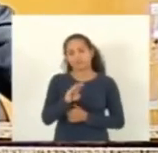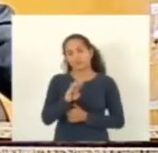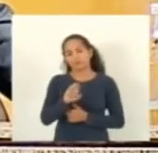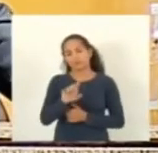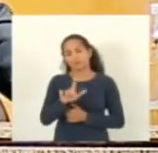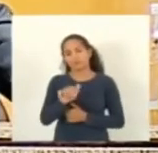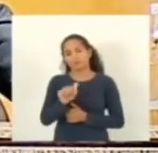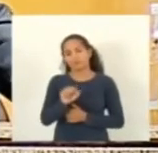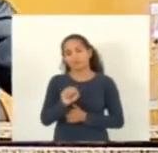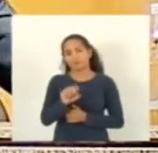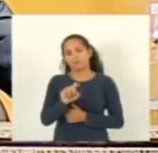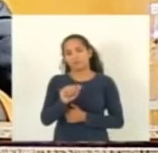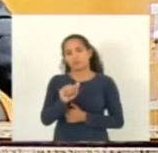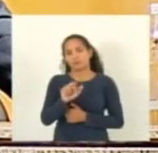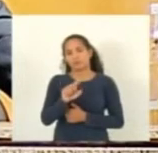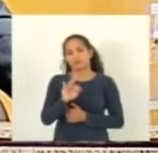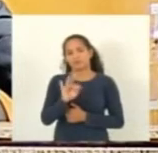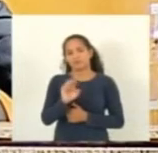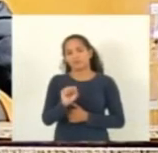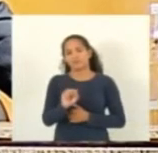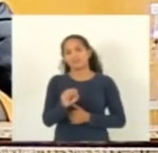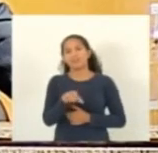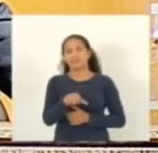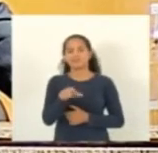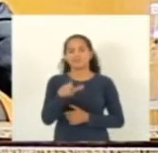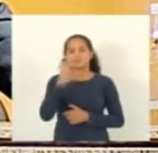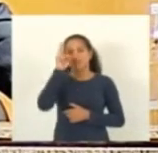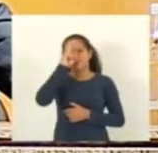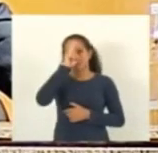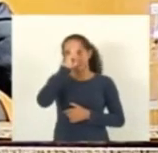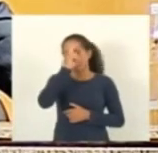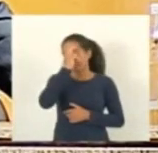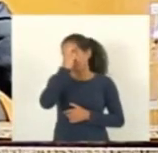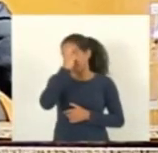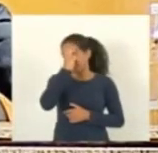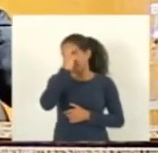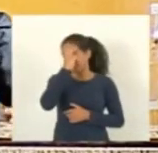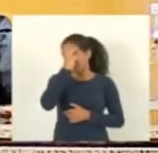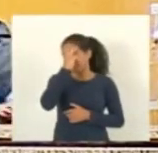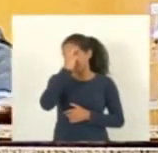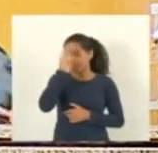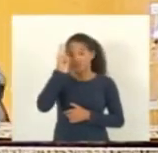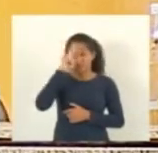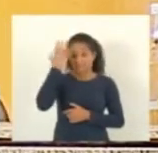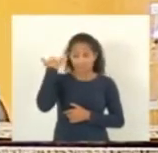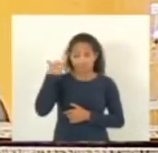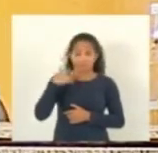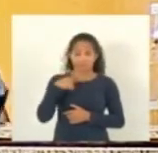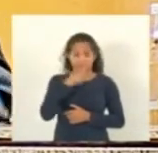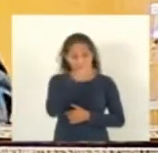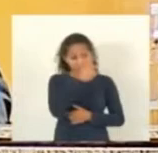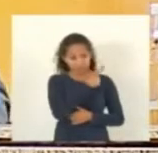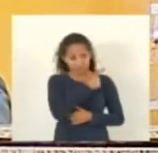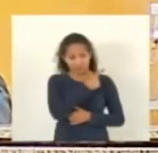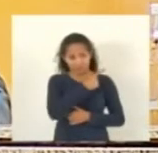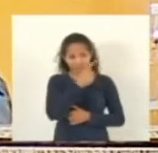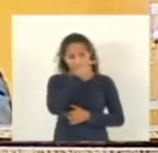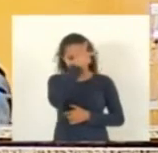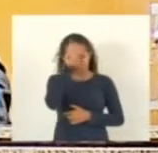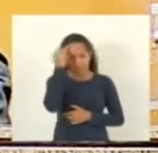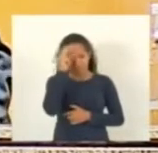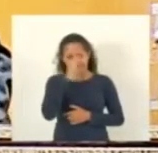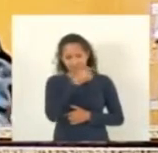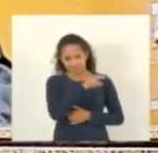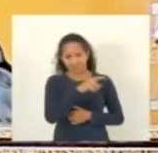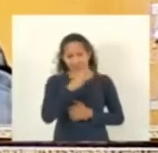em 2000 quando recebi o título de cidadão caixourense ausente número 1 você era prefeito essa